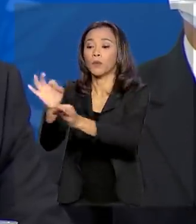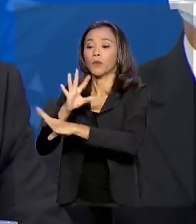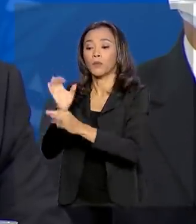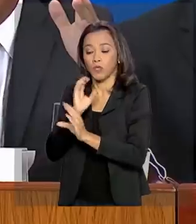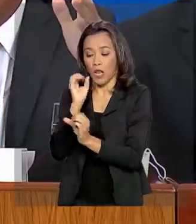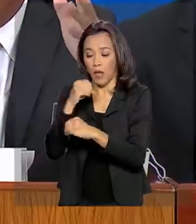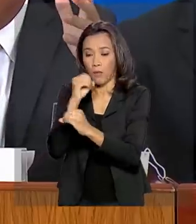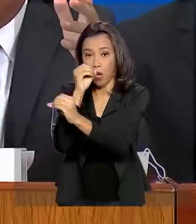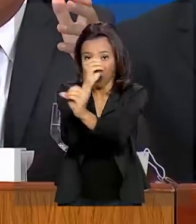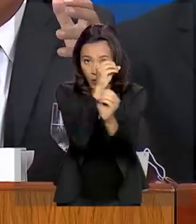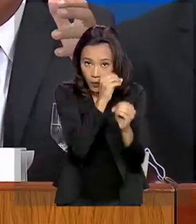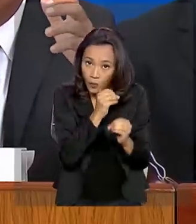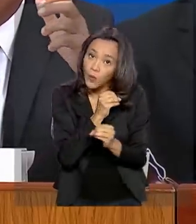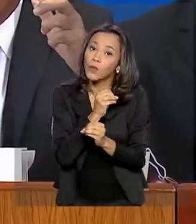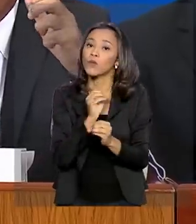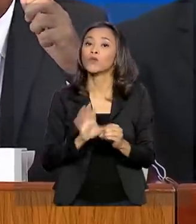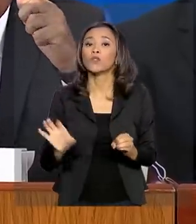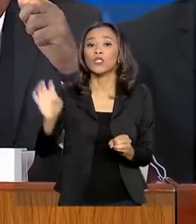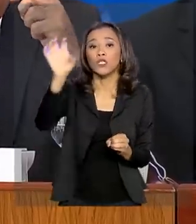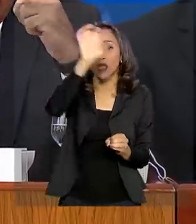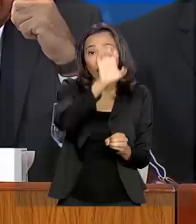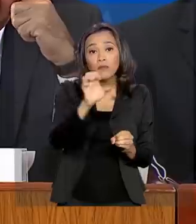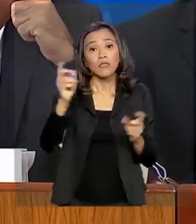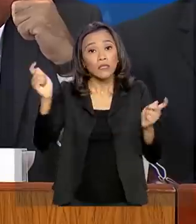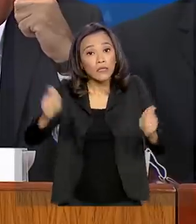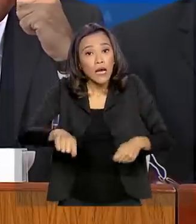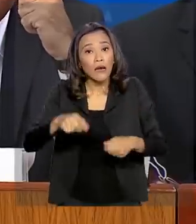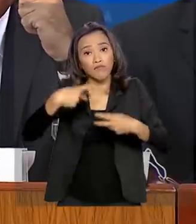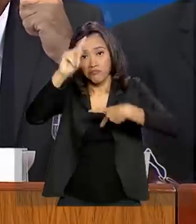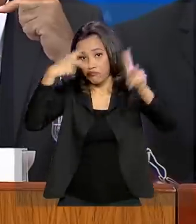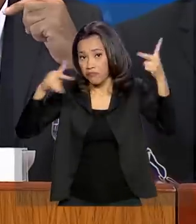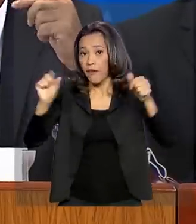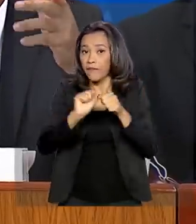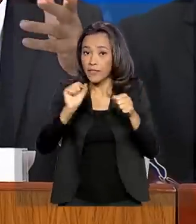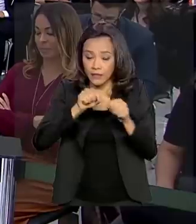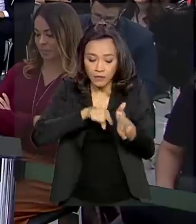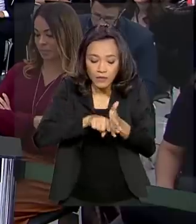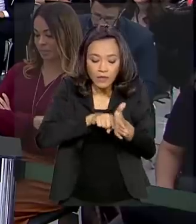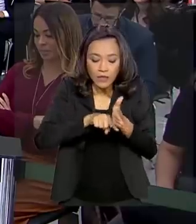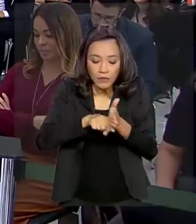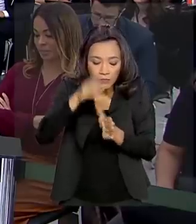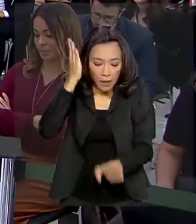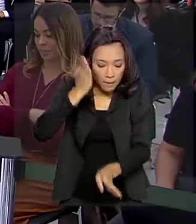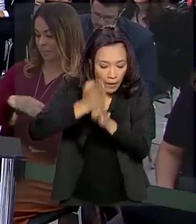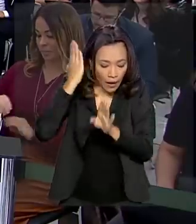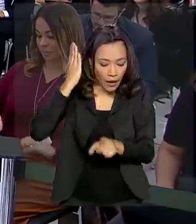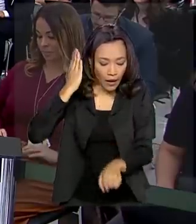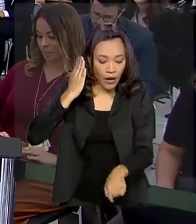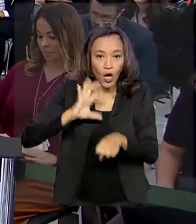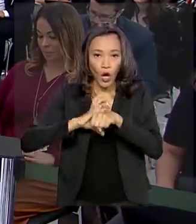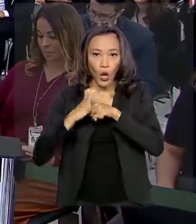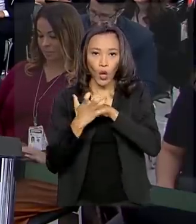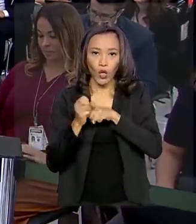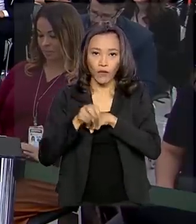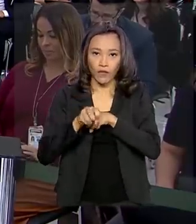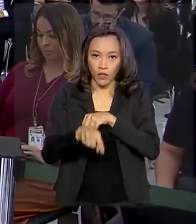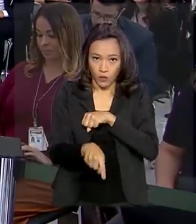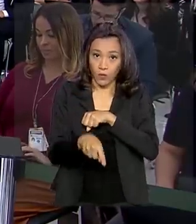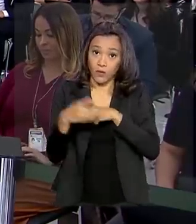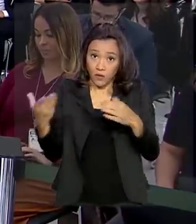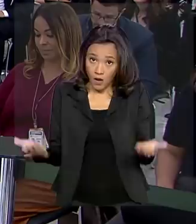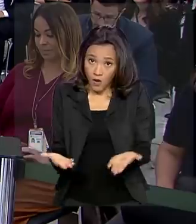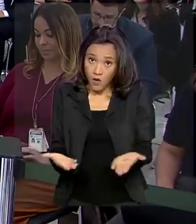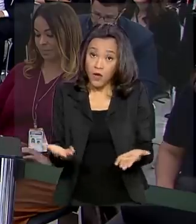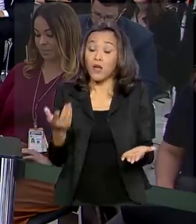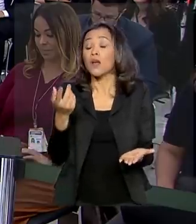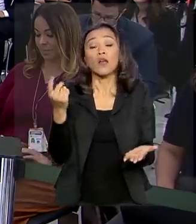estados, que poderão passar a fazer os exames para diagnosticar o coronavírus. O esforço está concentrado agora na produção